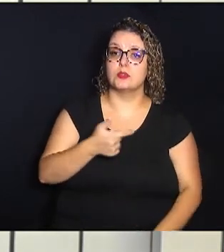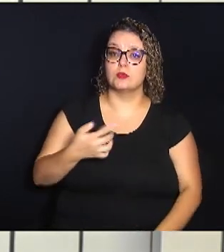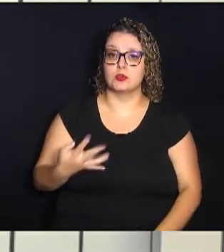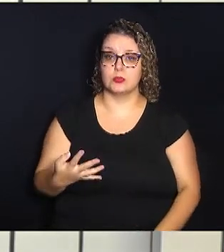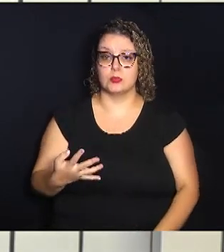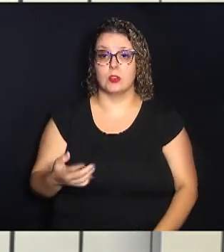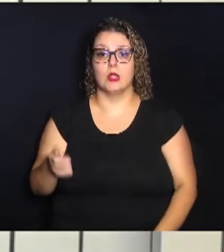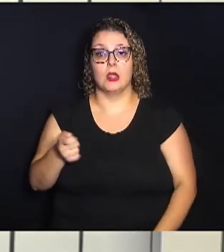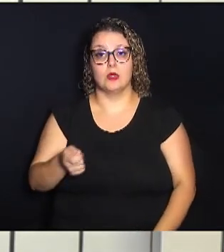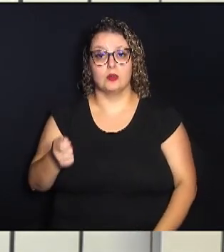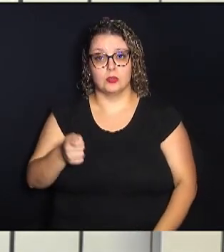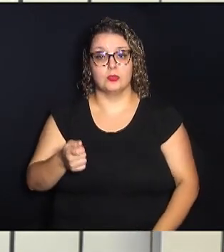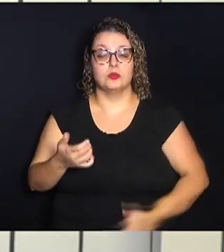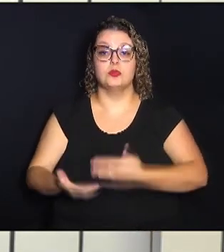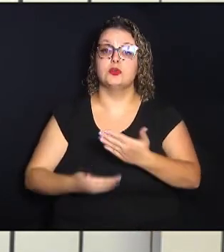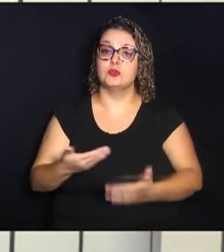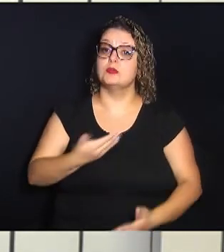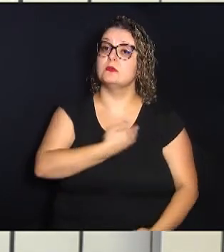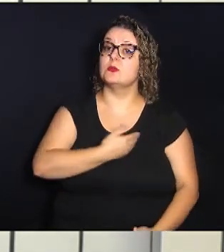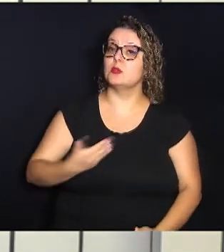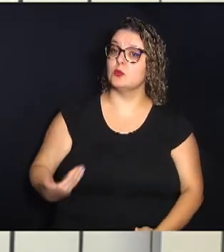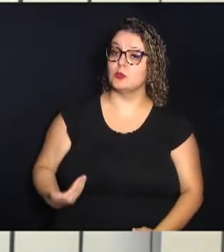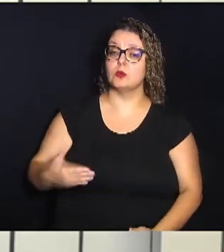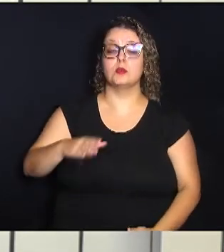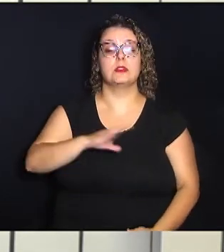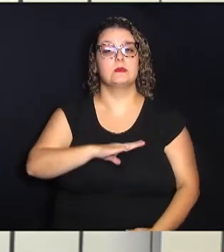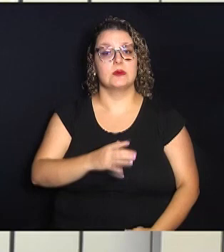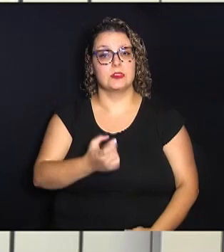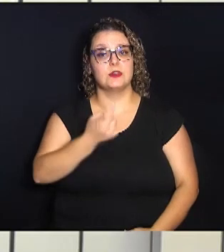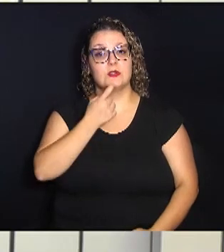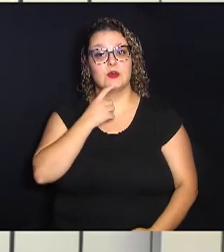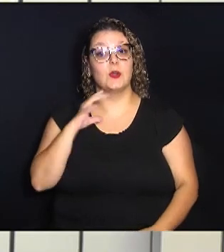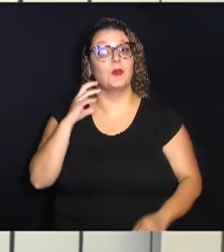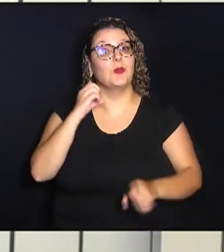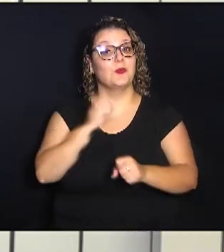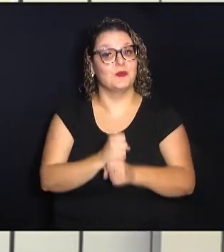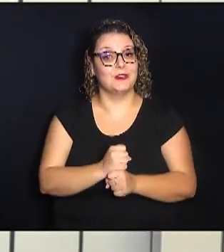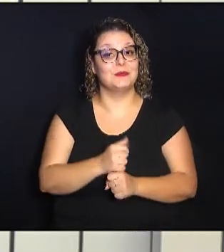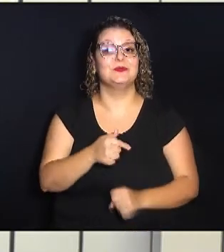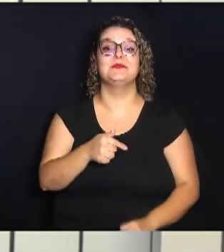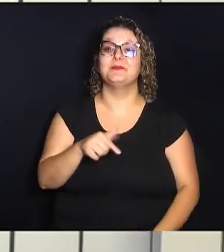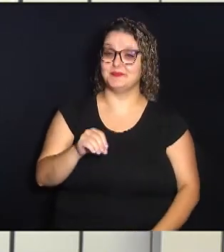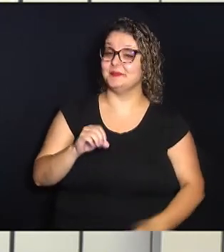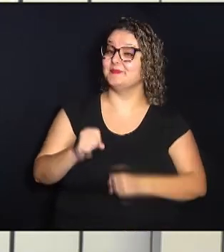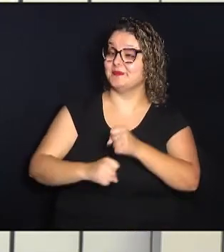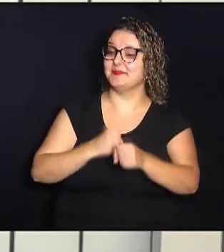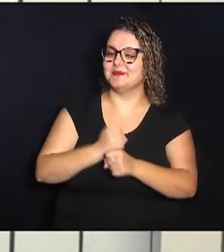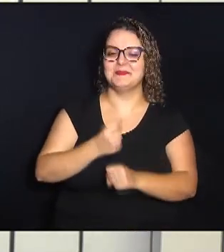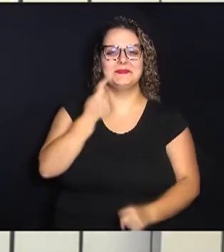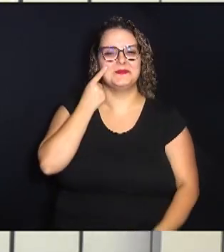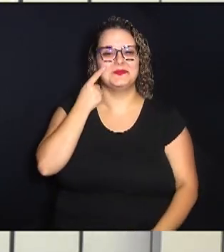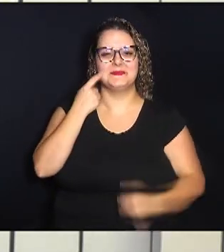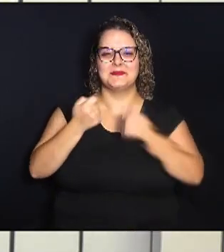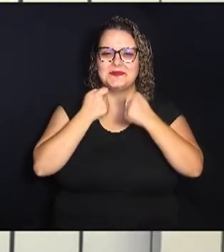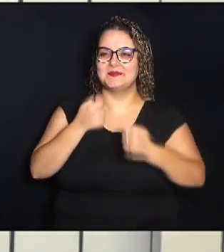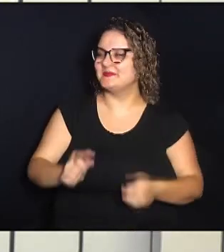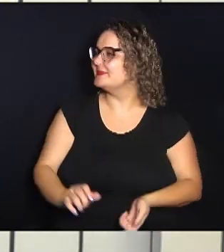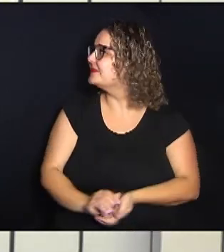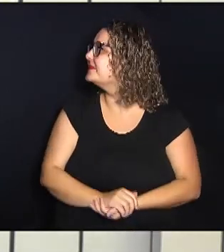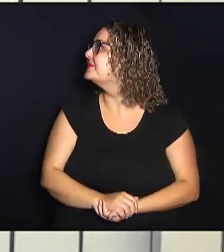a Associação dos Servidores Públicos Municipais de Campinas completa 70 anos. Confira a reportagem.